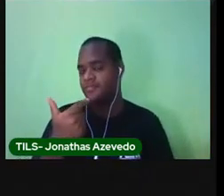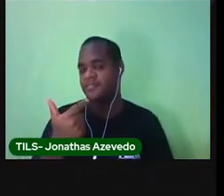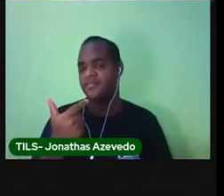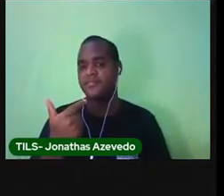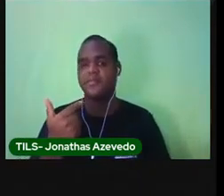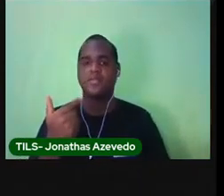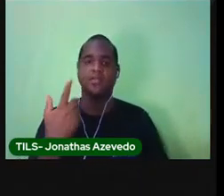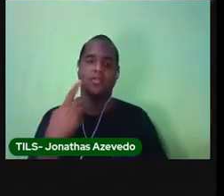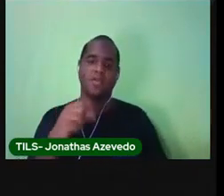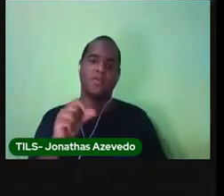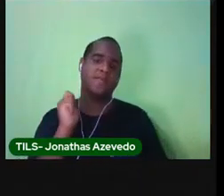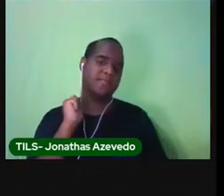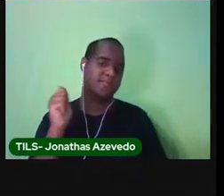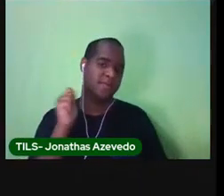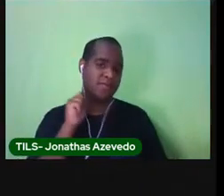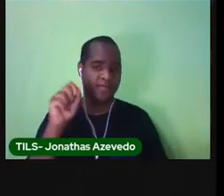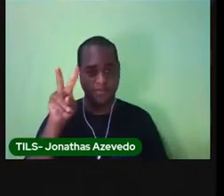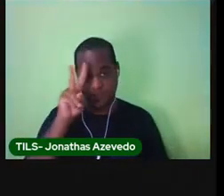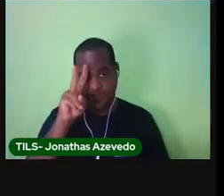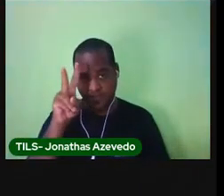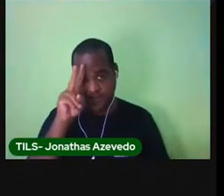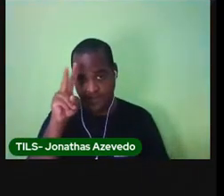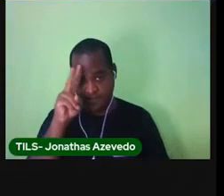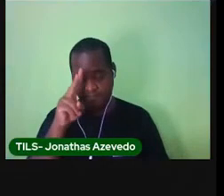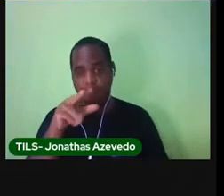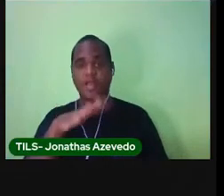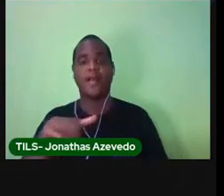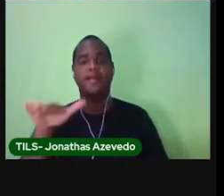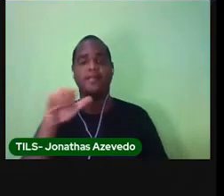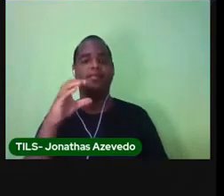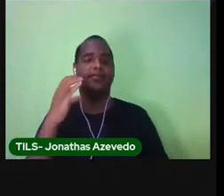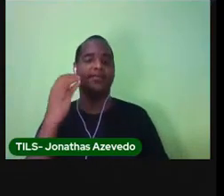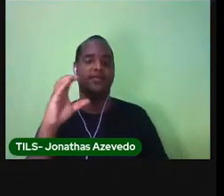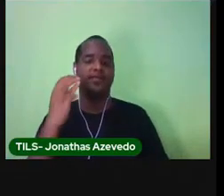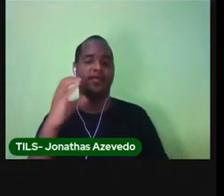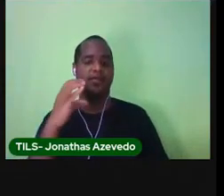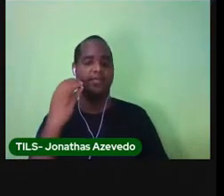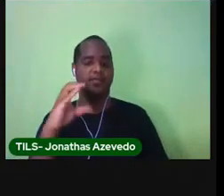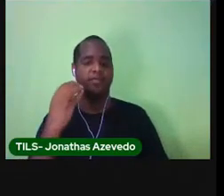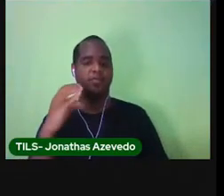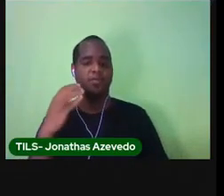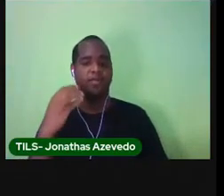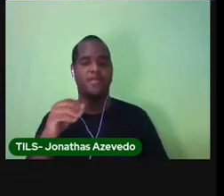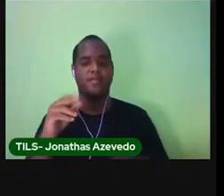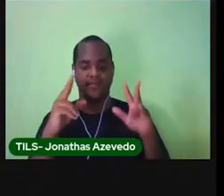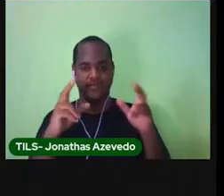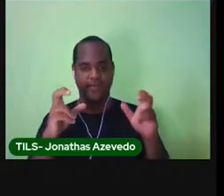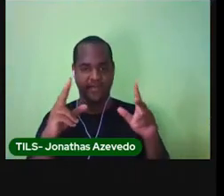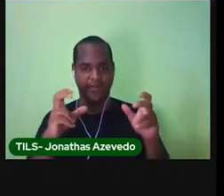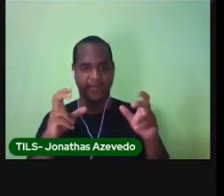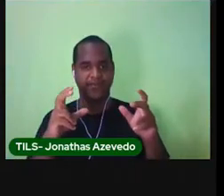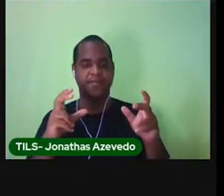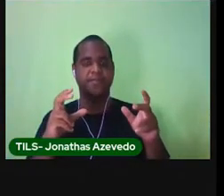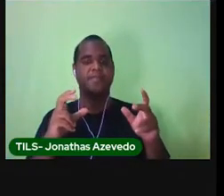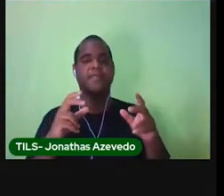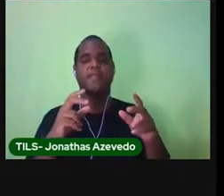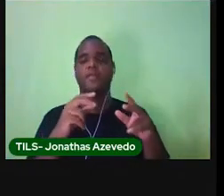19 de abril, uma segunda-feira, na área de Ciências Humanas, com o tema